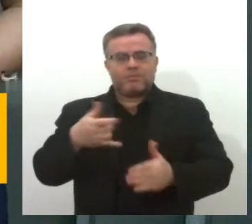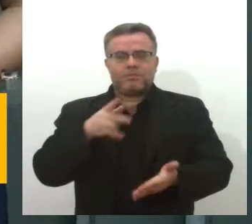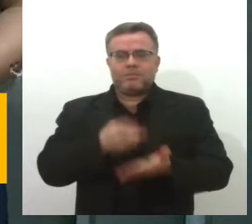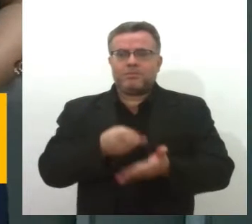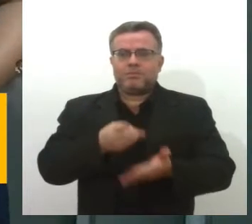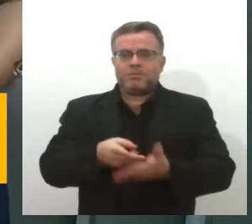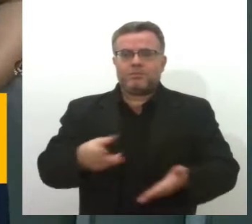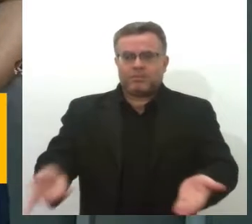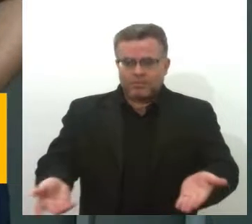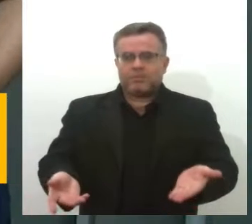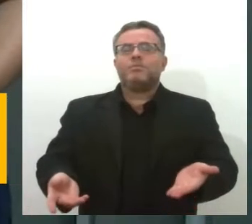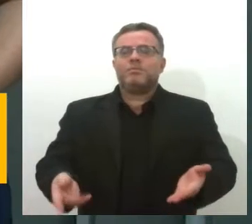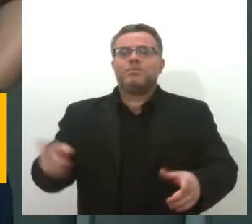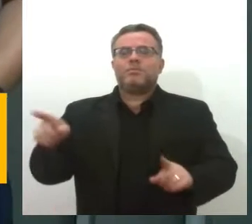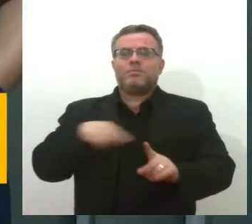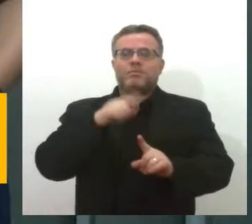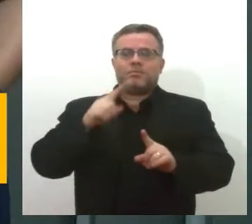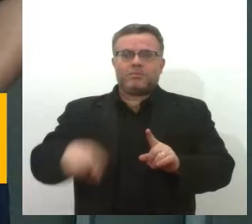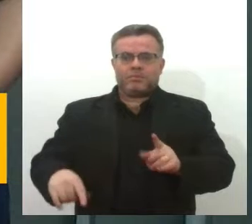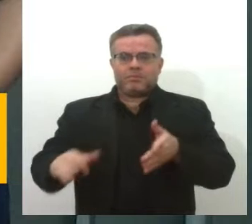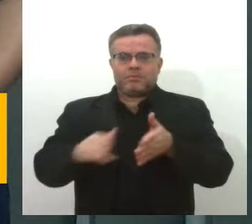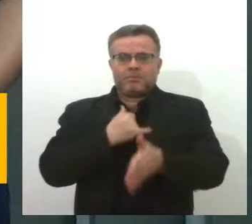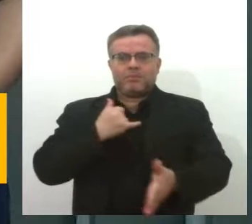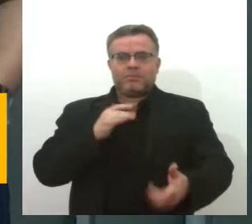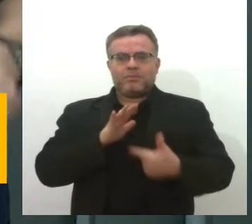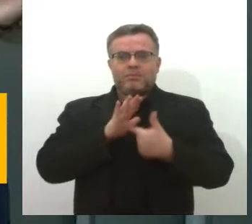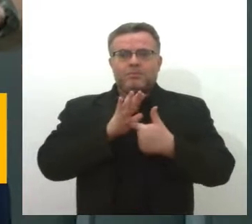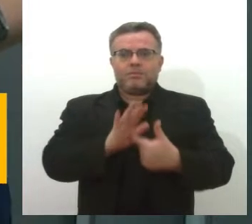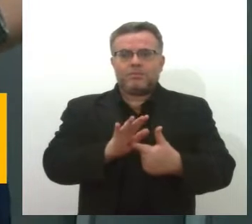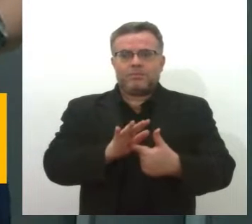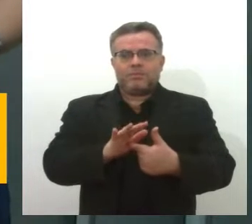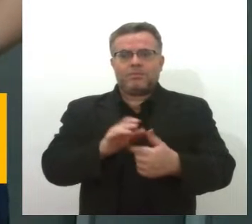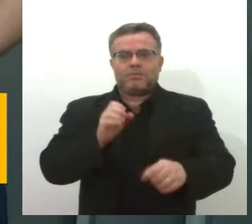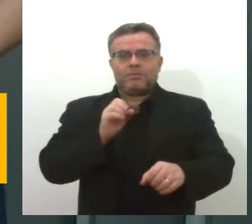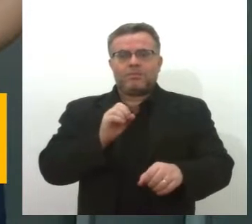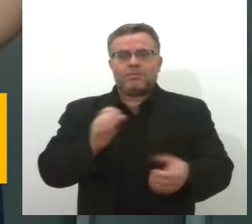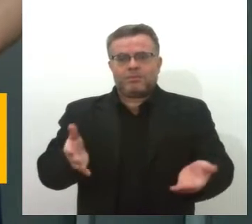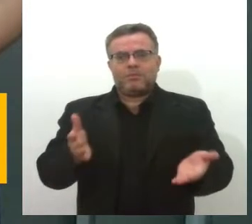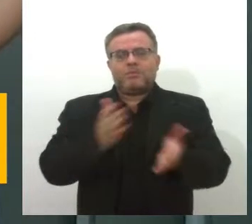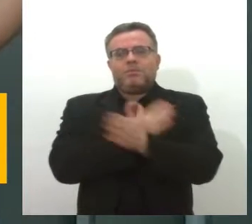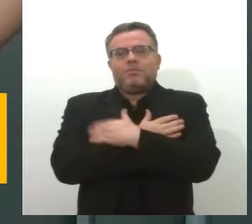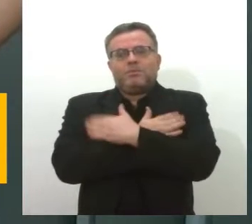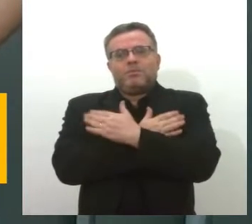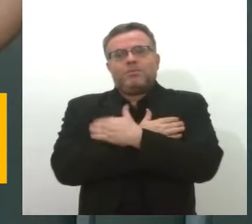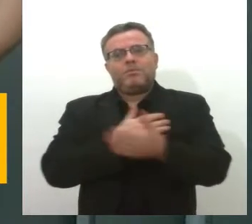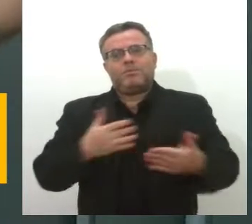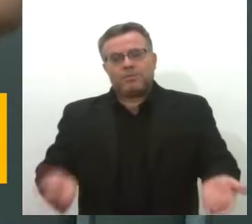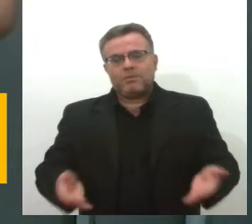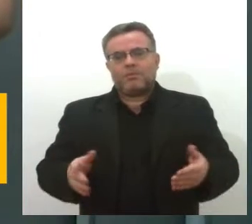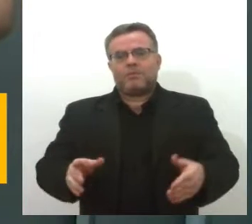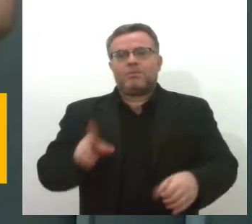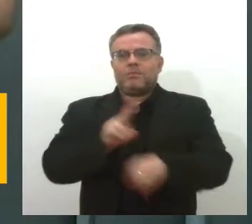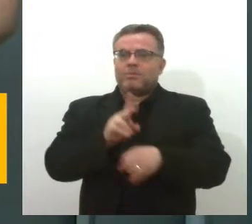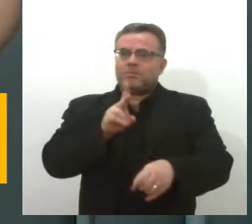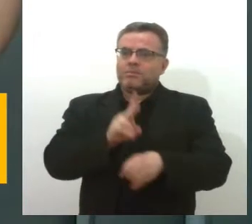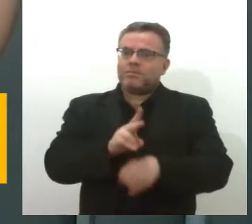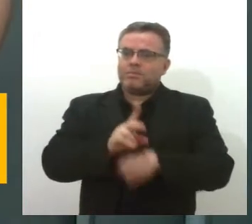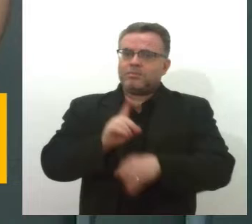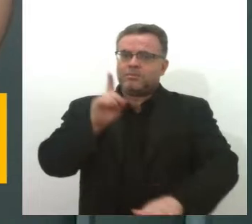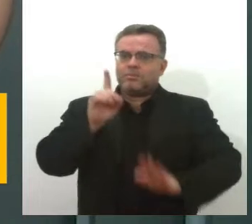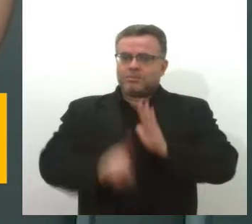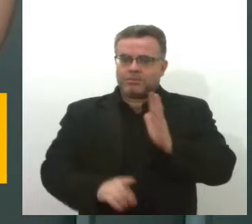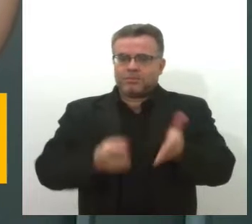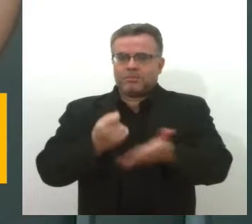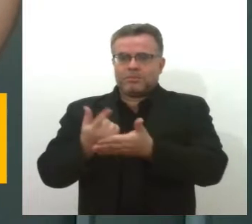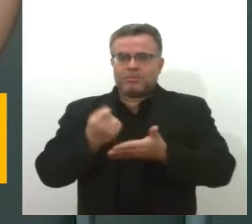a cancelar contrato com o cliente que comprove desemprego, protegendo assim o direito dos consumidores. Para falar sobre a lei, eu